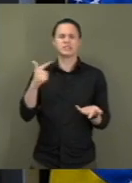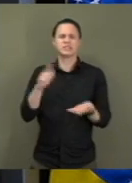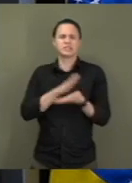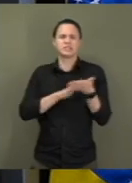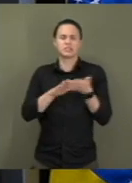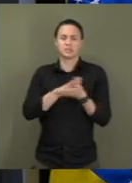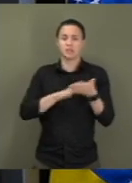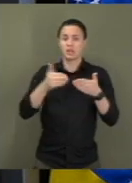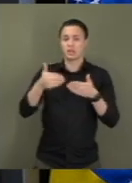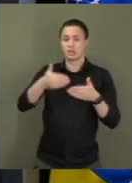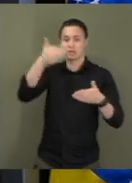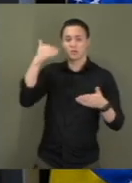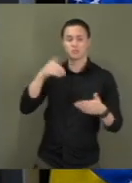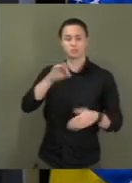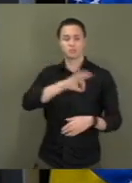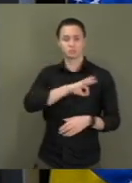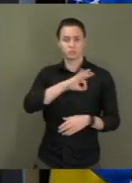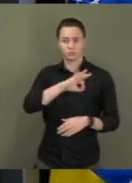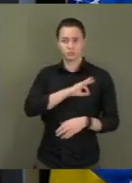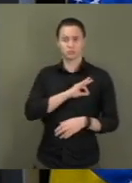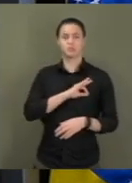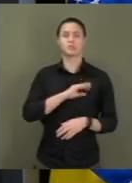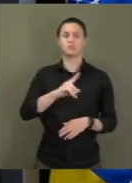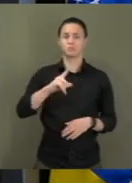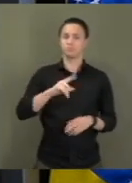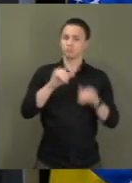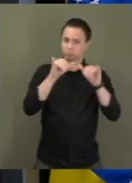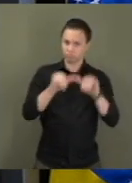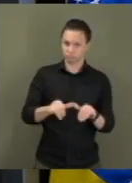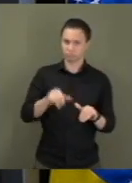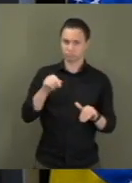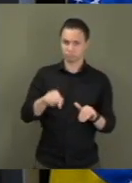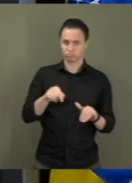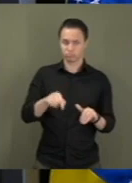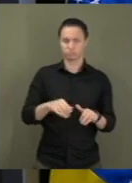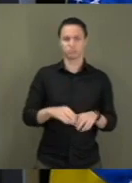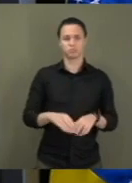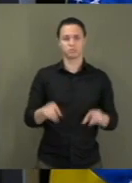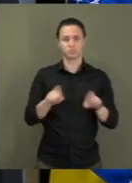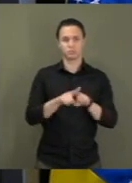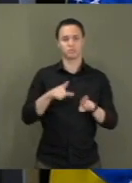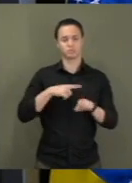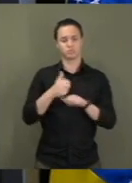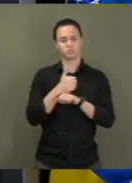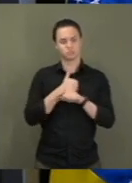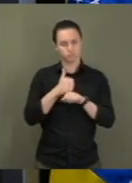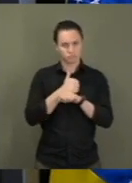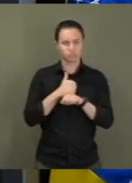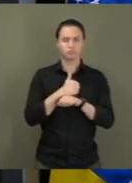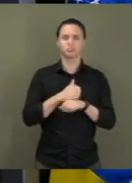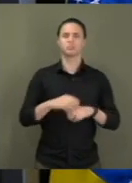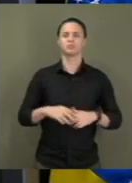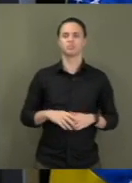antecedente policial, tem residência fixa e profissão declarada,